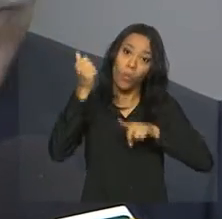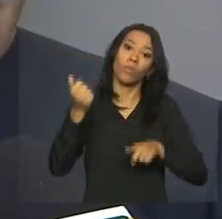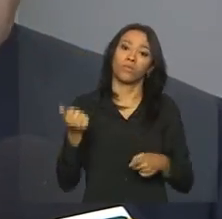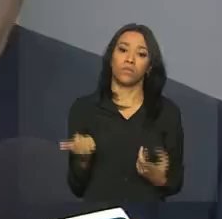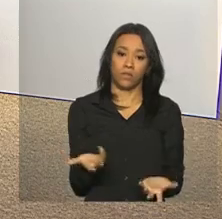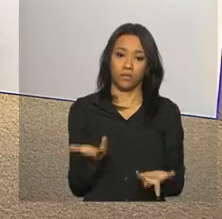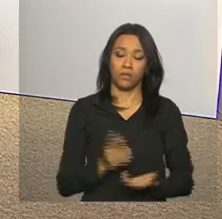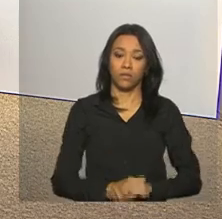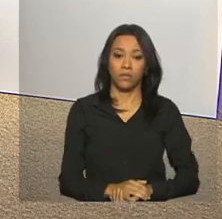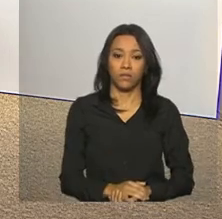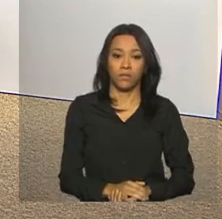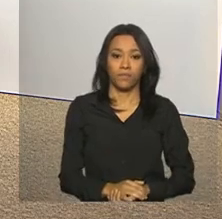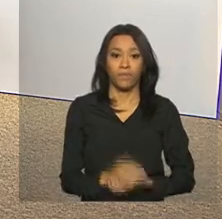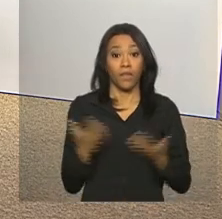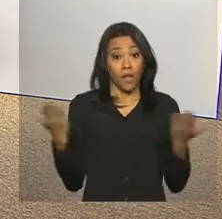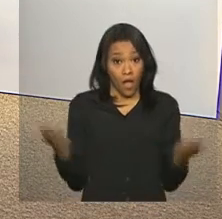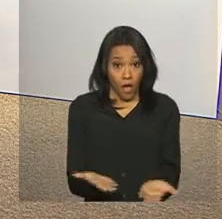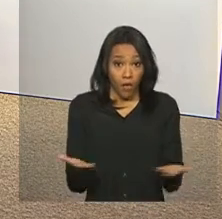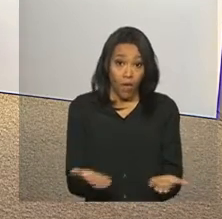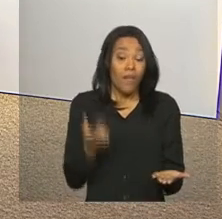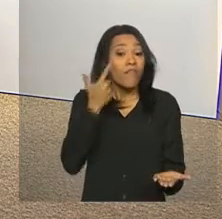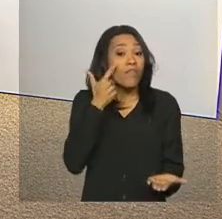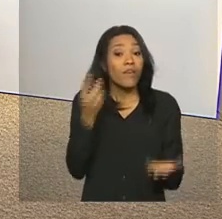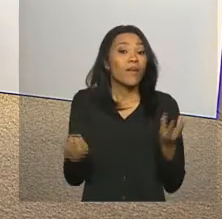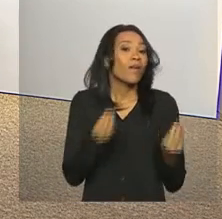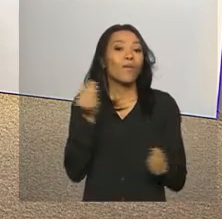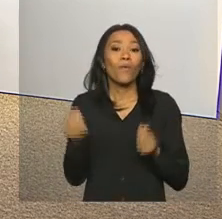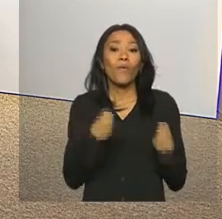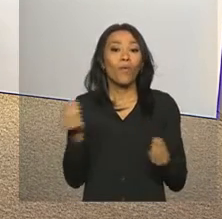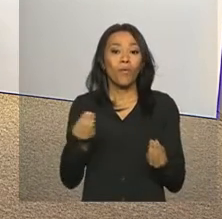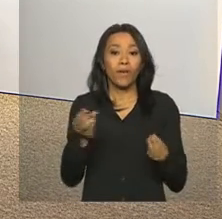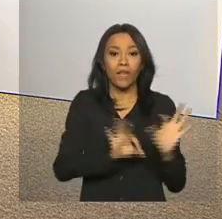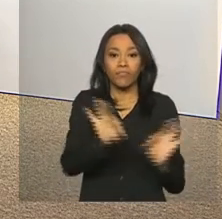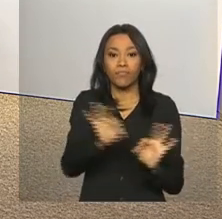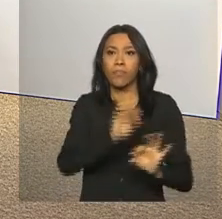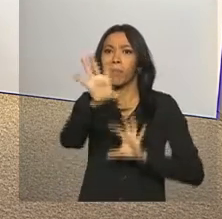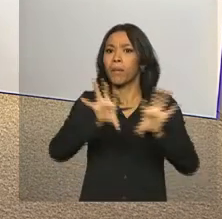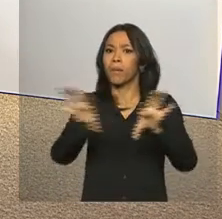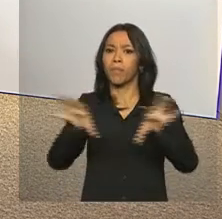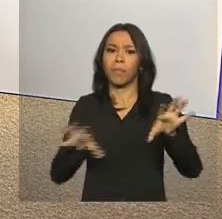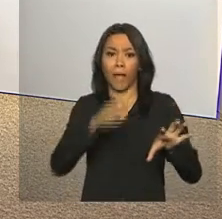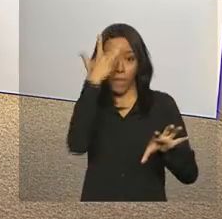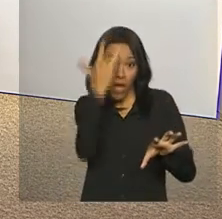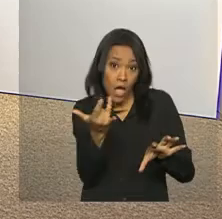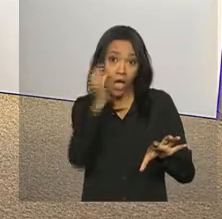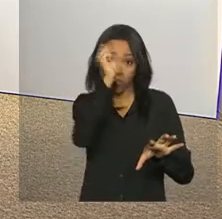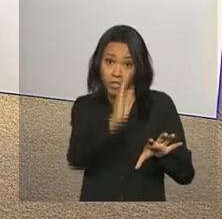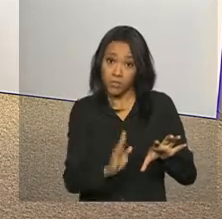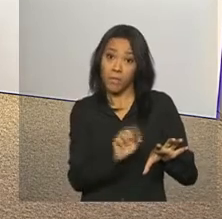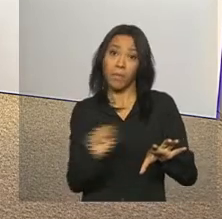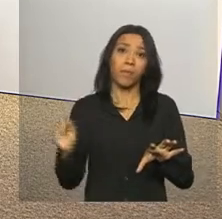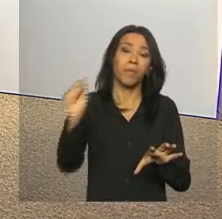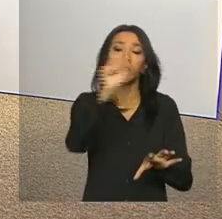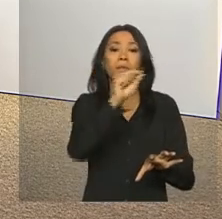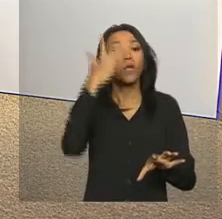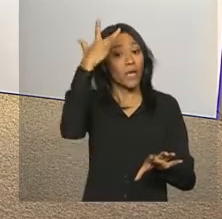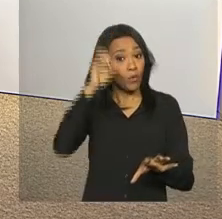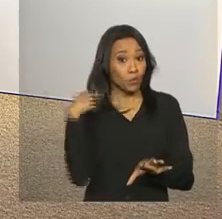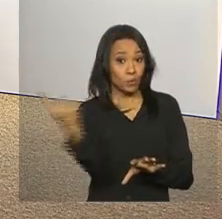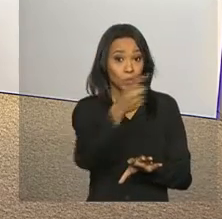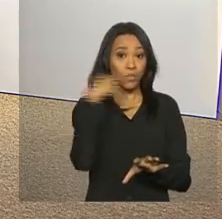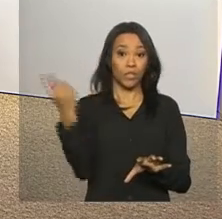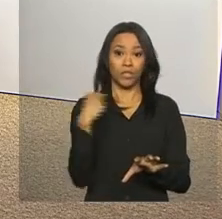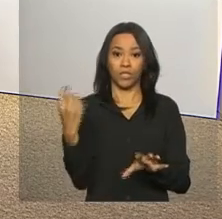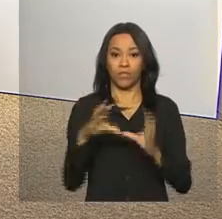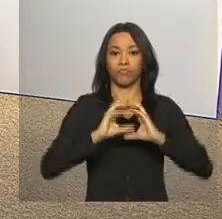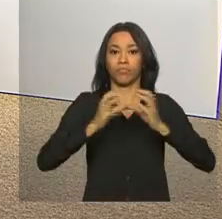população. Confira agora como vai estar distribuído o contingente das Forças Armadas amanhã, no Dia Nacional de Mobilização para